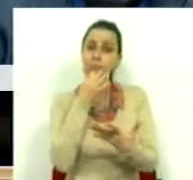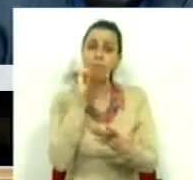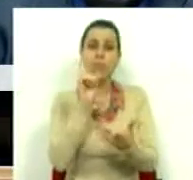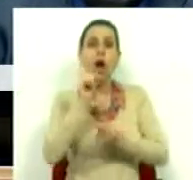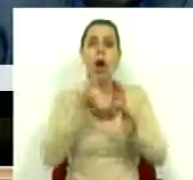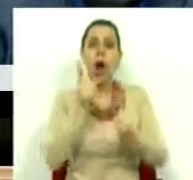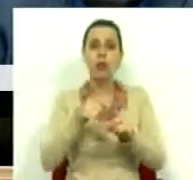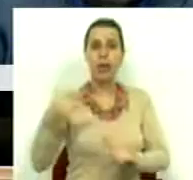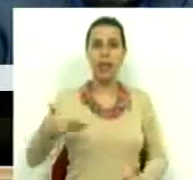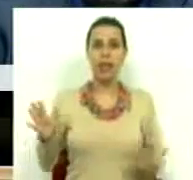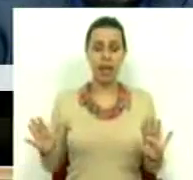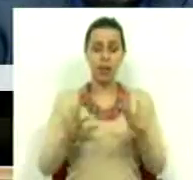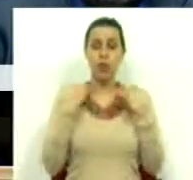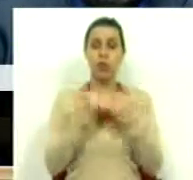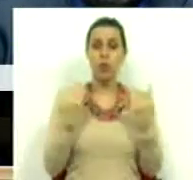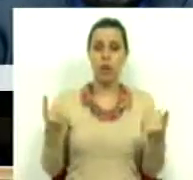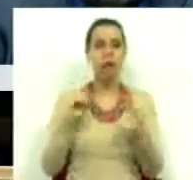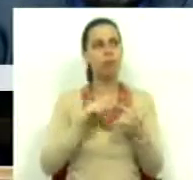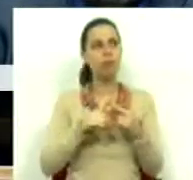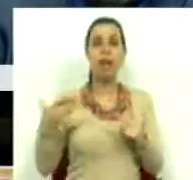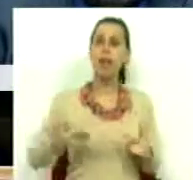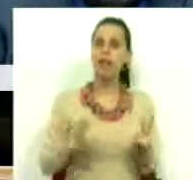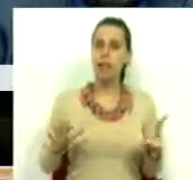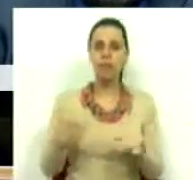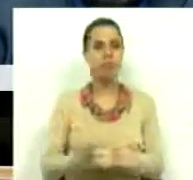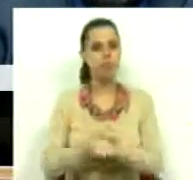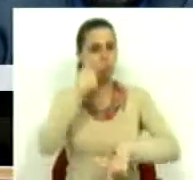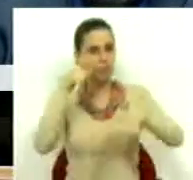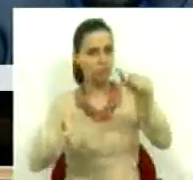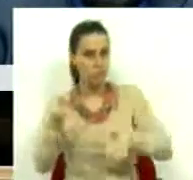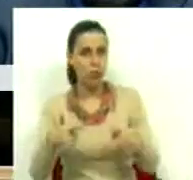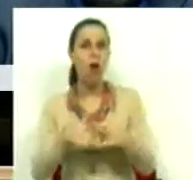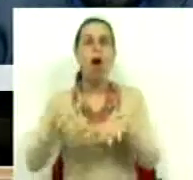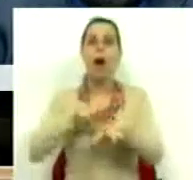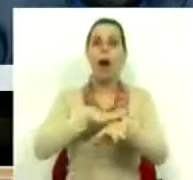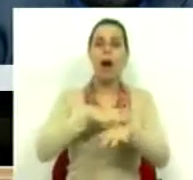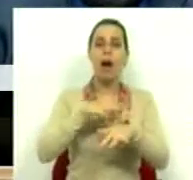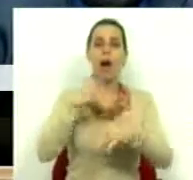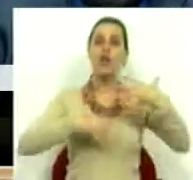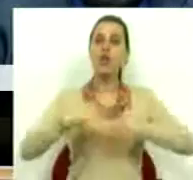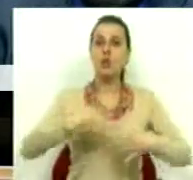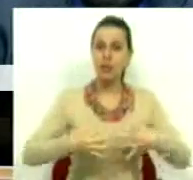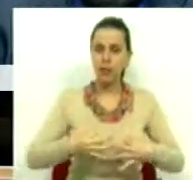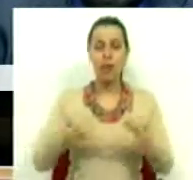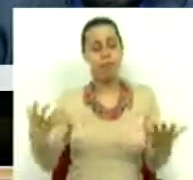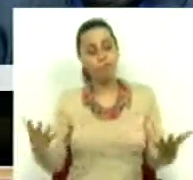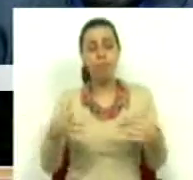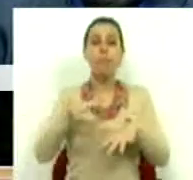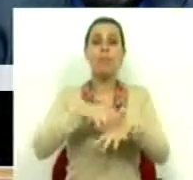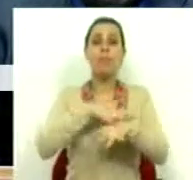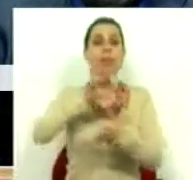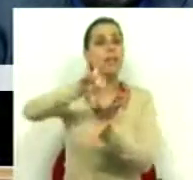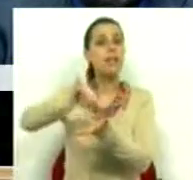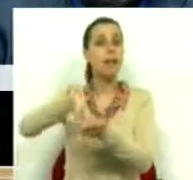Centralidade dos direitos sociais, dos direitos dos trabalhadores, da administração da justiça. E então a